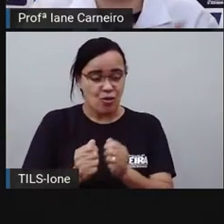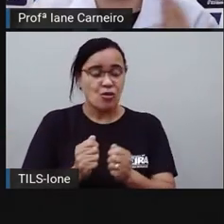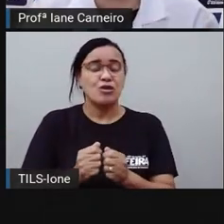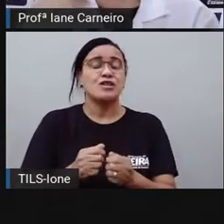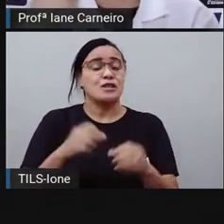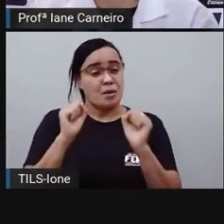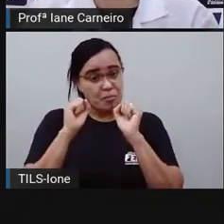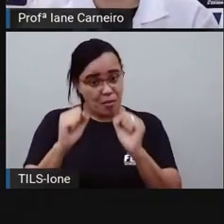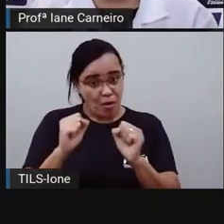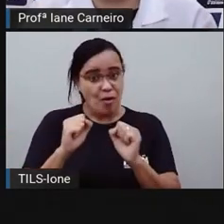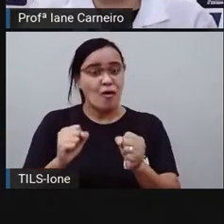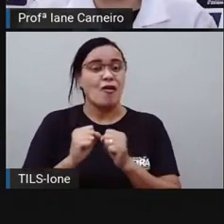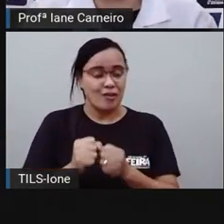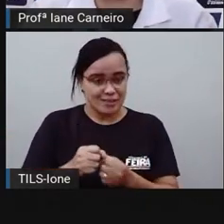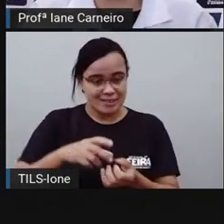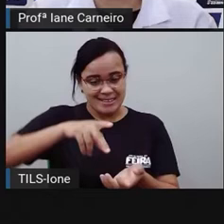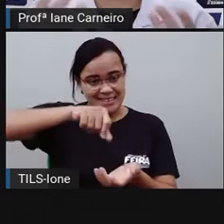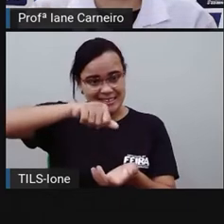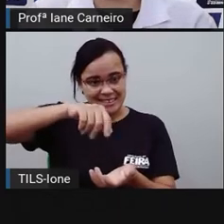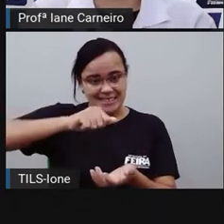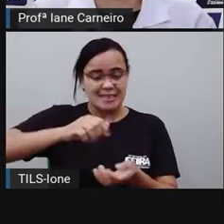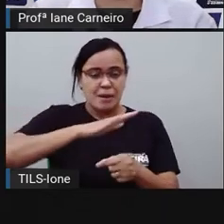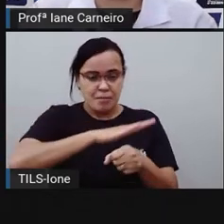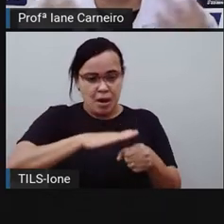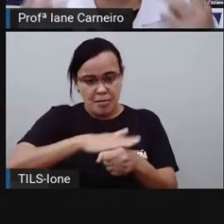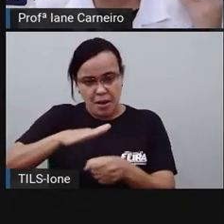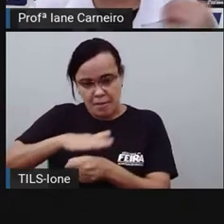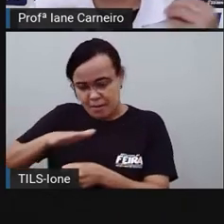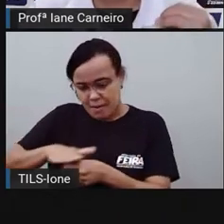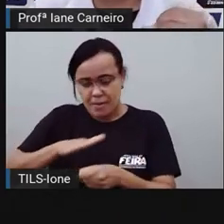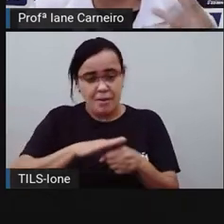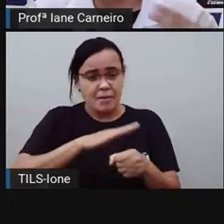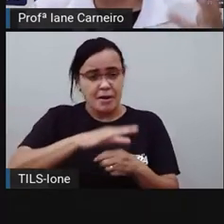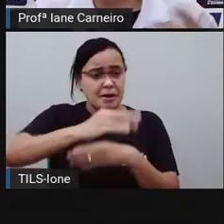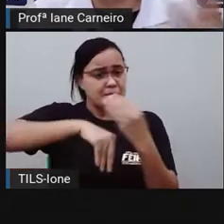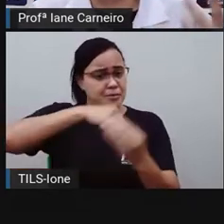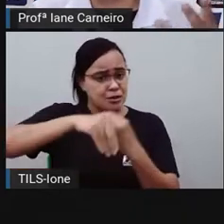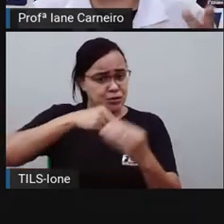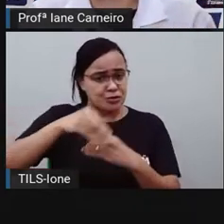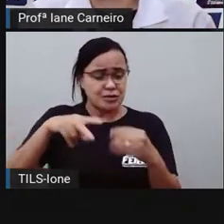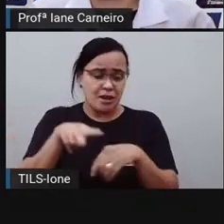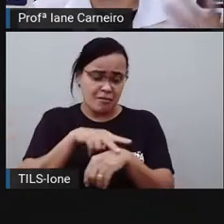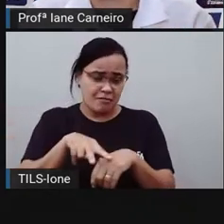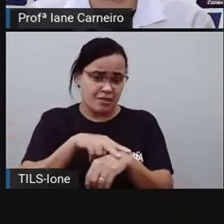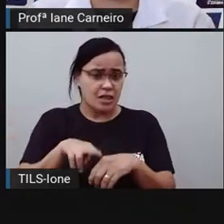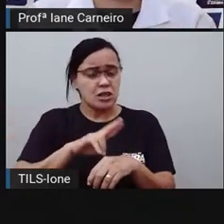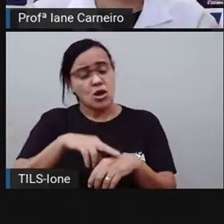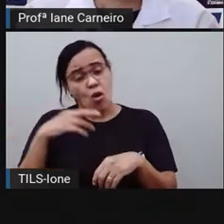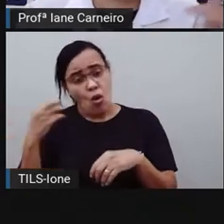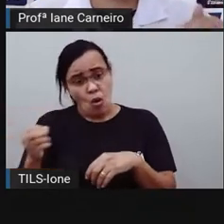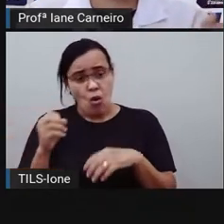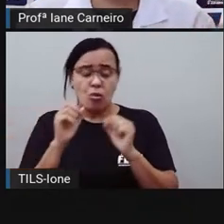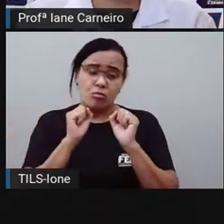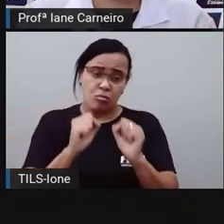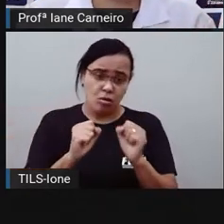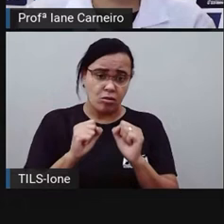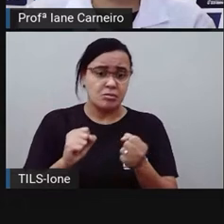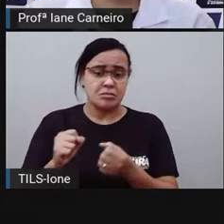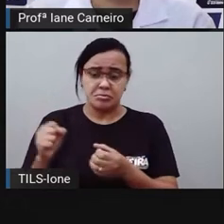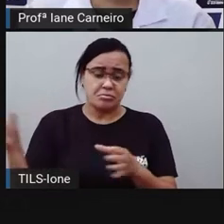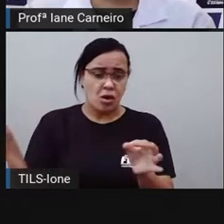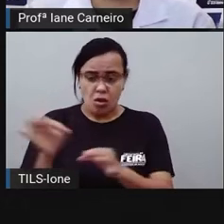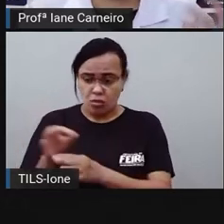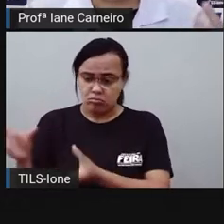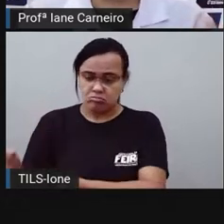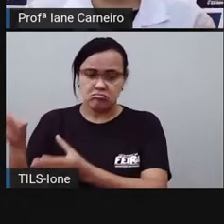raladinho, cebola ralada também, que fica bem gostoso. Ou alguns temperinhos prontos aí, né? Que vendem. Nesse caso aqui,